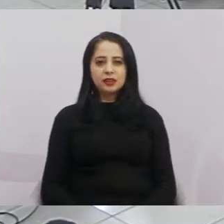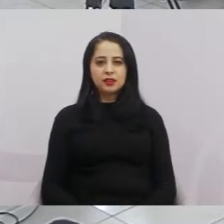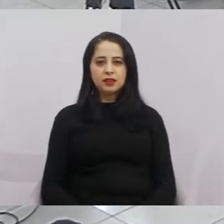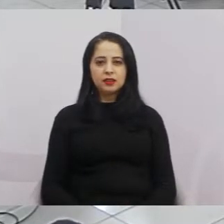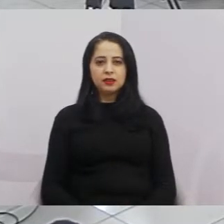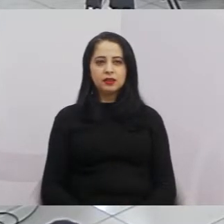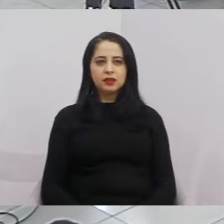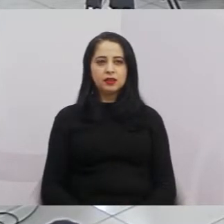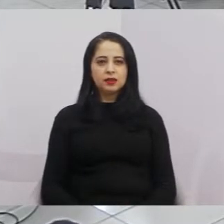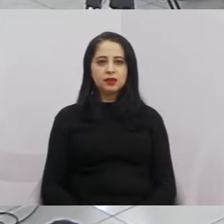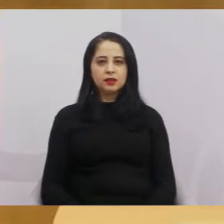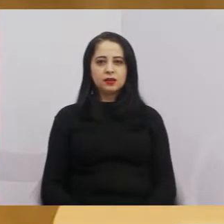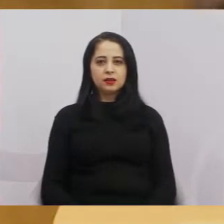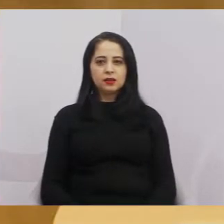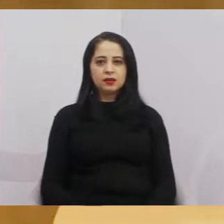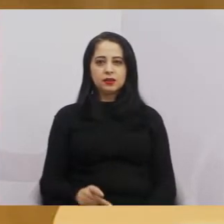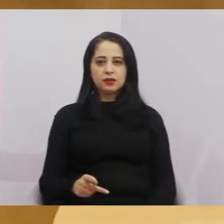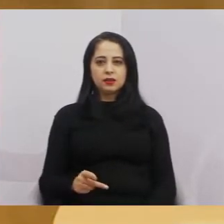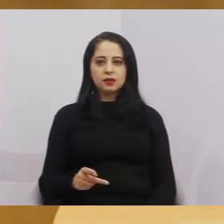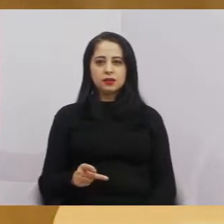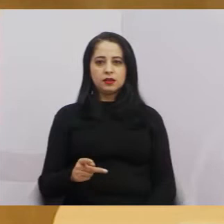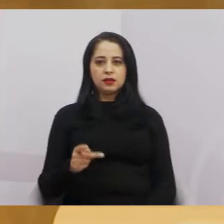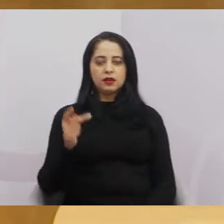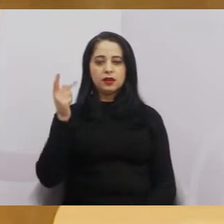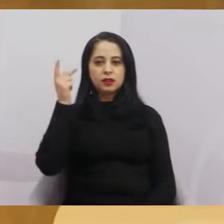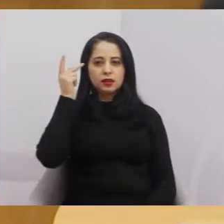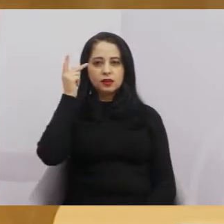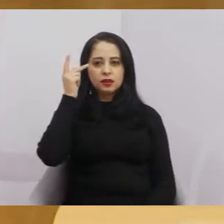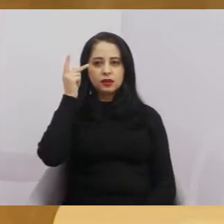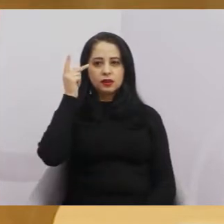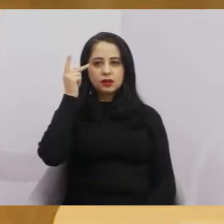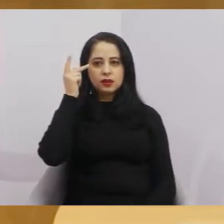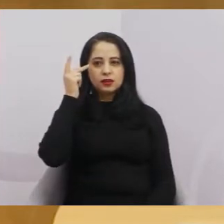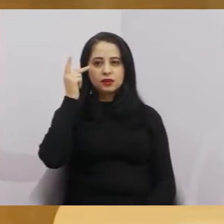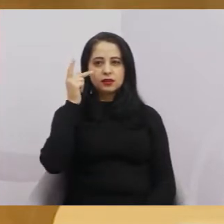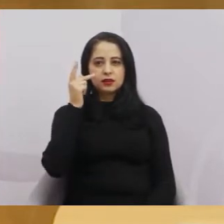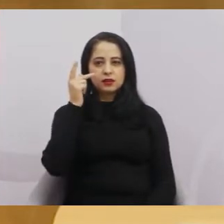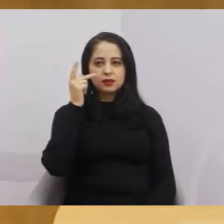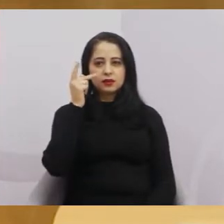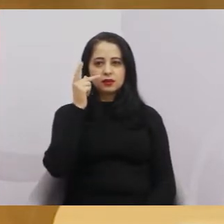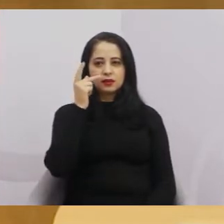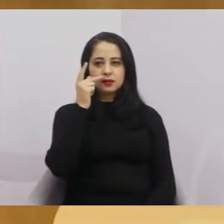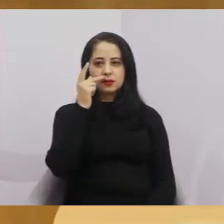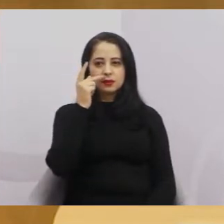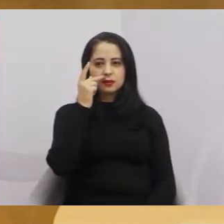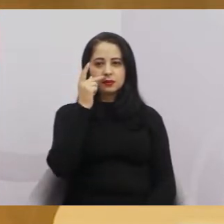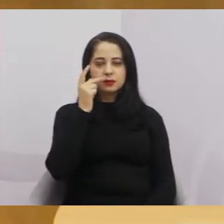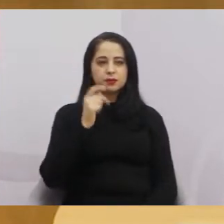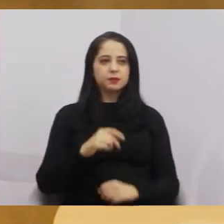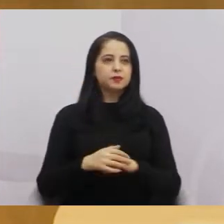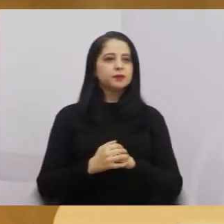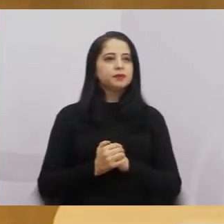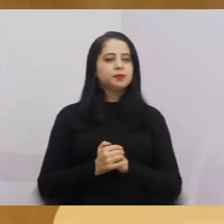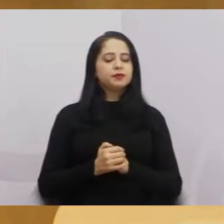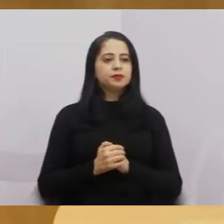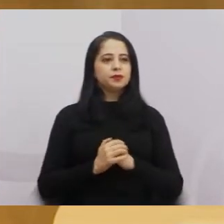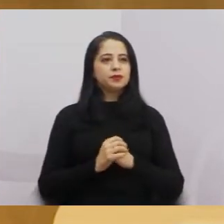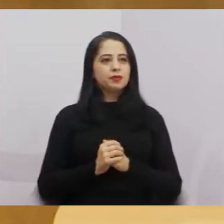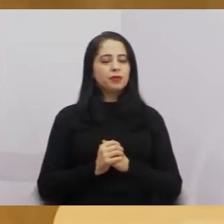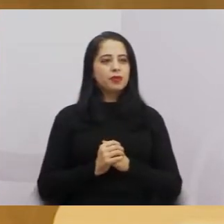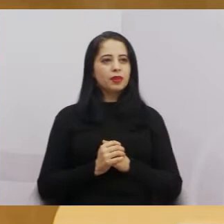É de grande importância, Paulinho, eu vou tirar o boneco, o munícipe mandou mensagem para mim, falou que o meu rosto está escuro com o boneco, ele não está enxergando a minha cara.